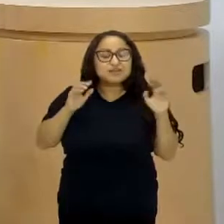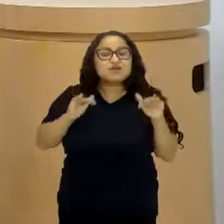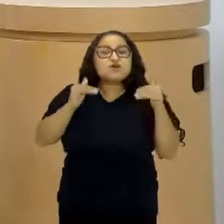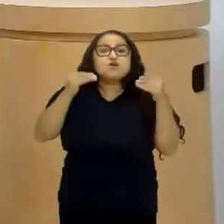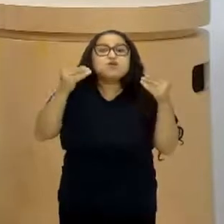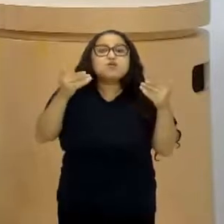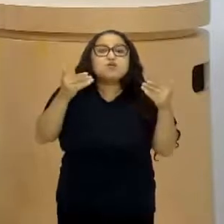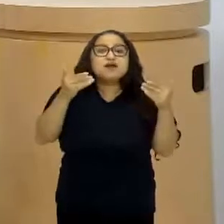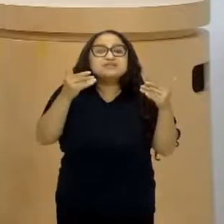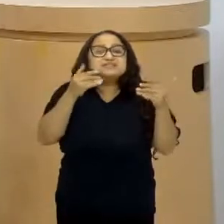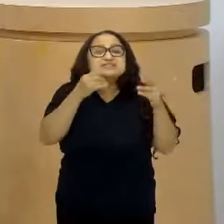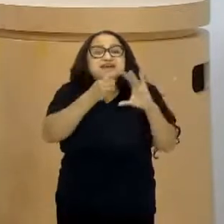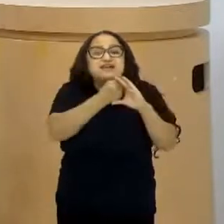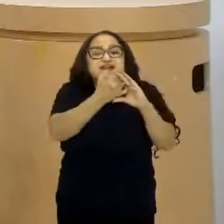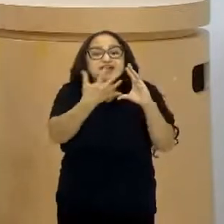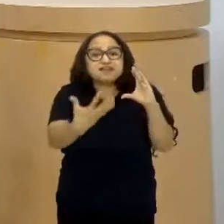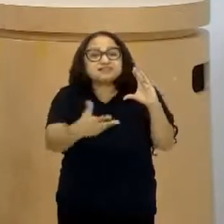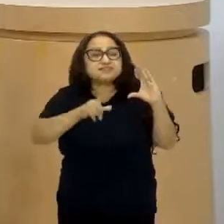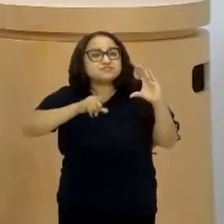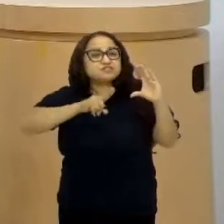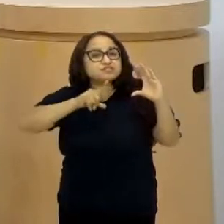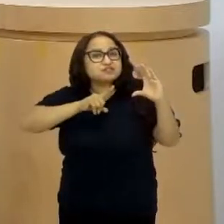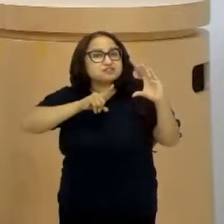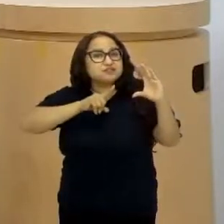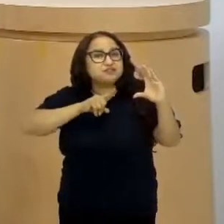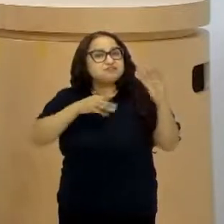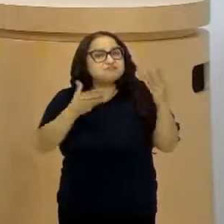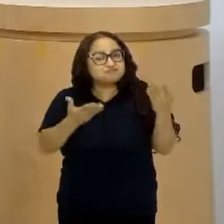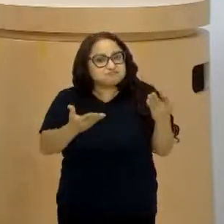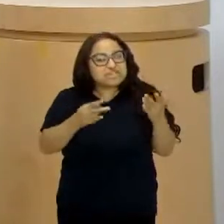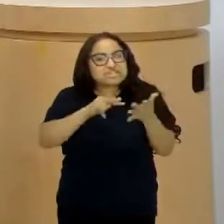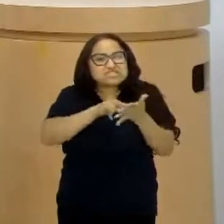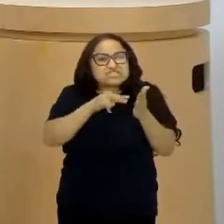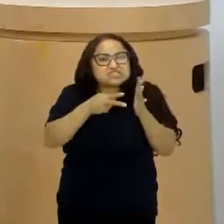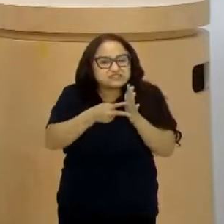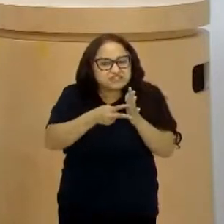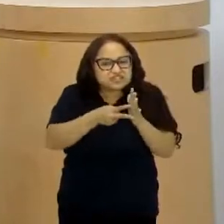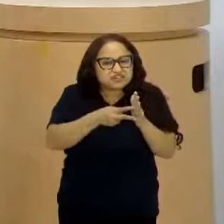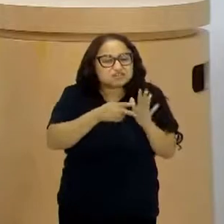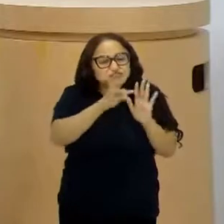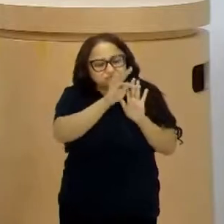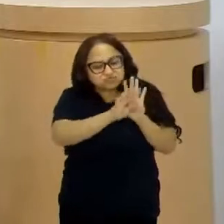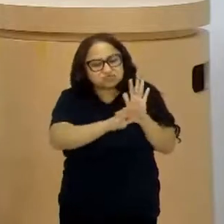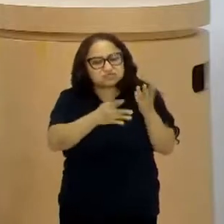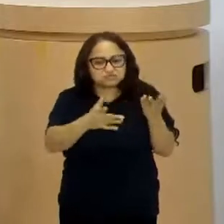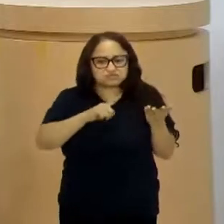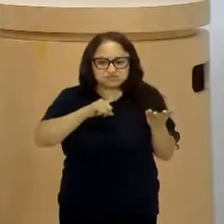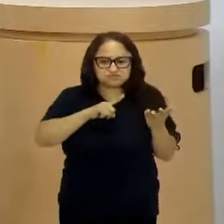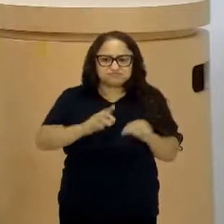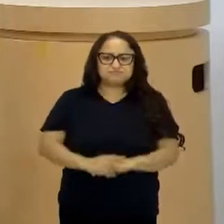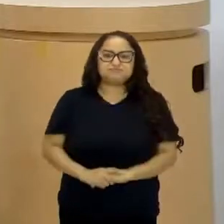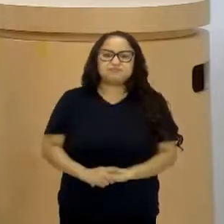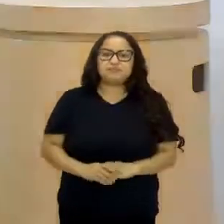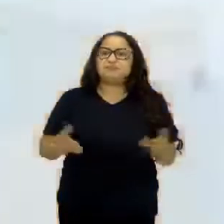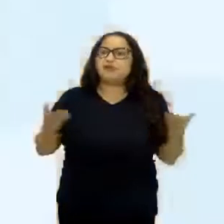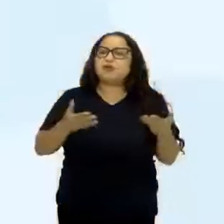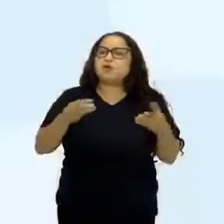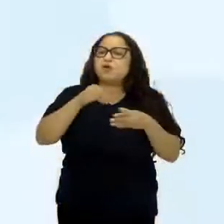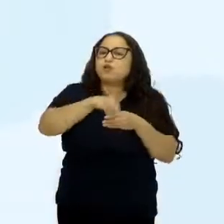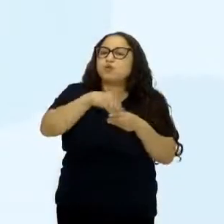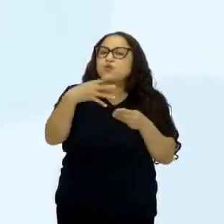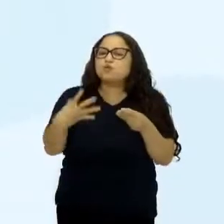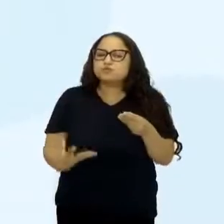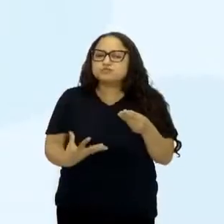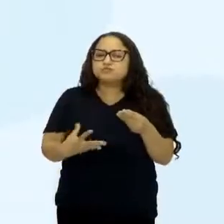os elementos que vão trazendo significado ao texto. Então, vamos aos conteúdos de hoje.